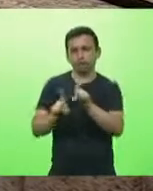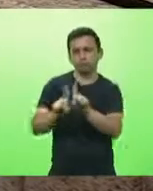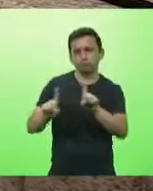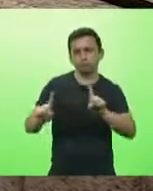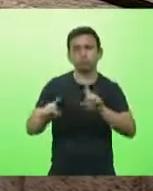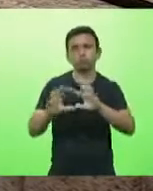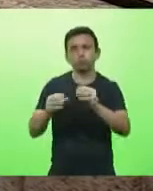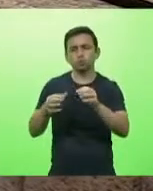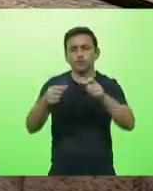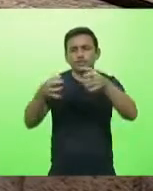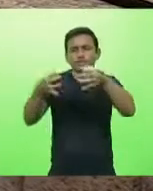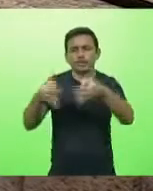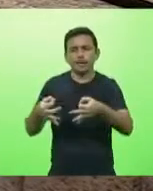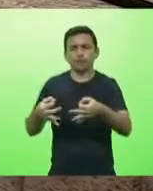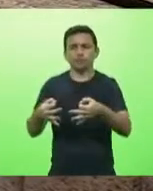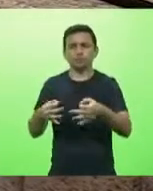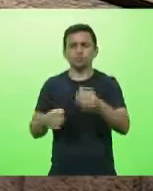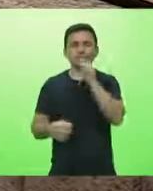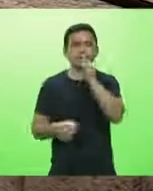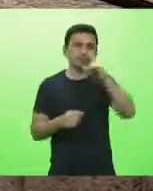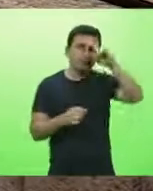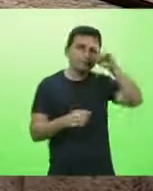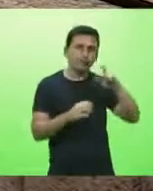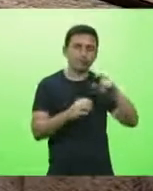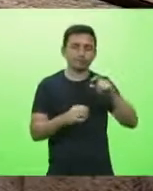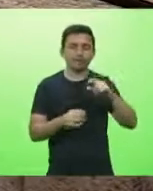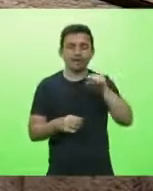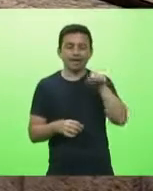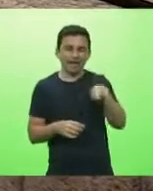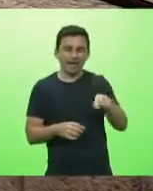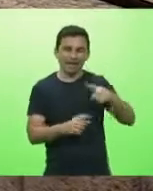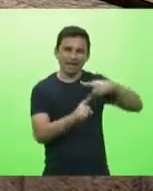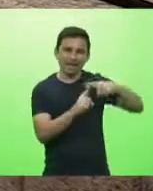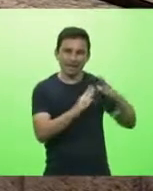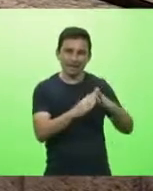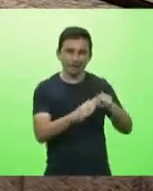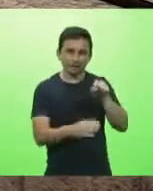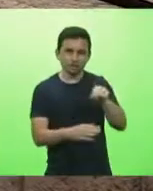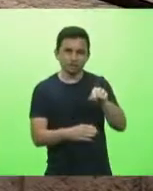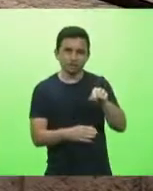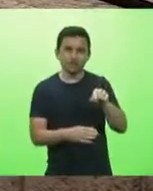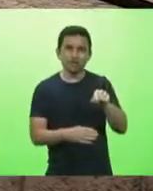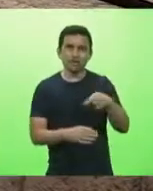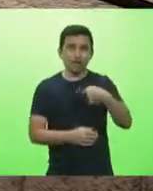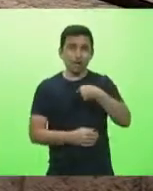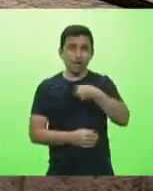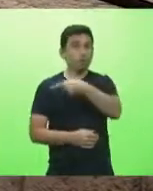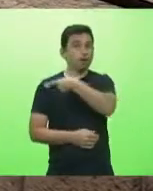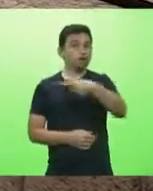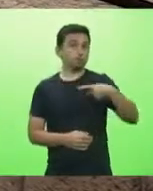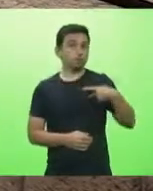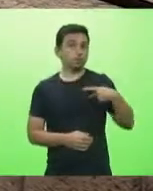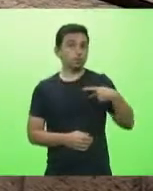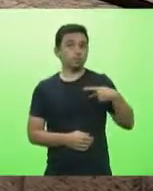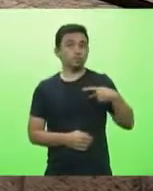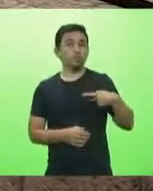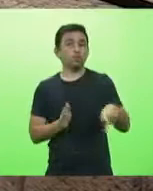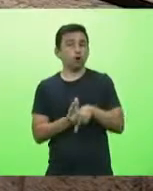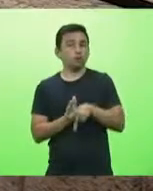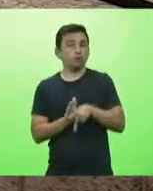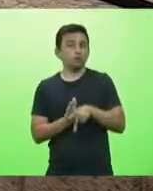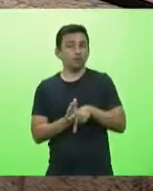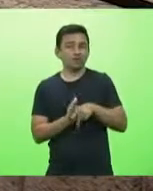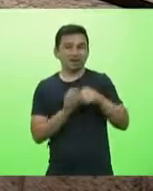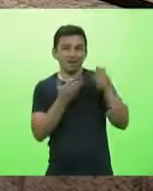quando você vê uma igreja e cito aqui a igreja que sou pastor deputado Sérgio Mota sou pastor da igreja aqui no estreito em